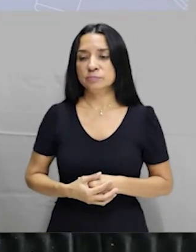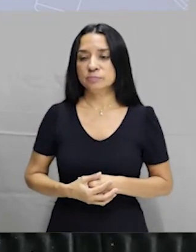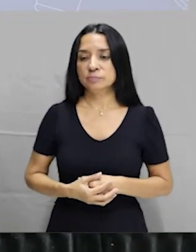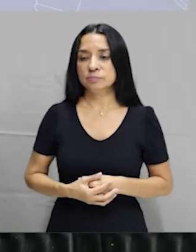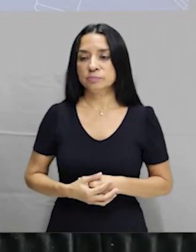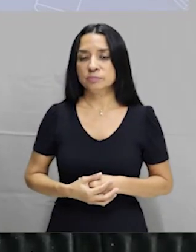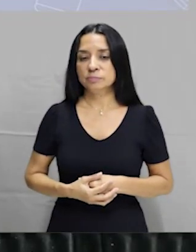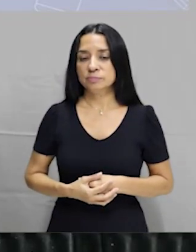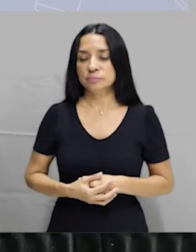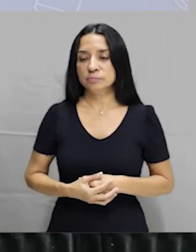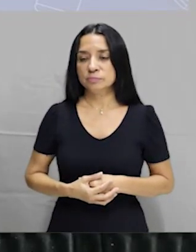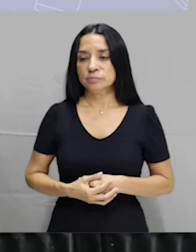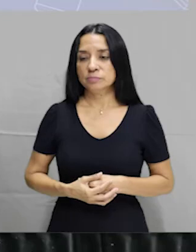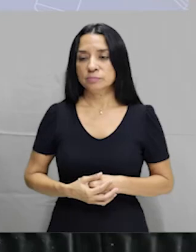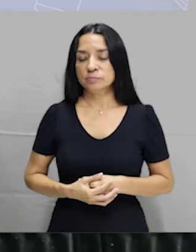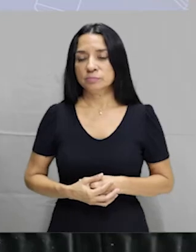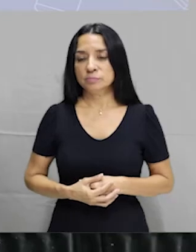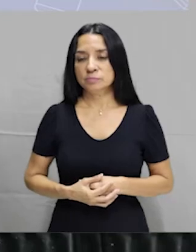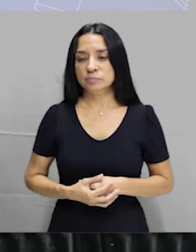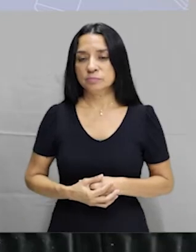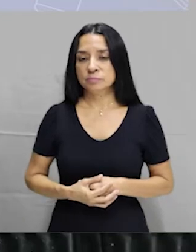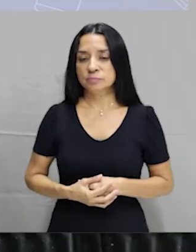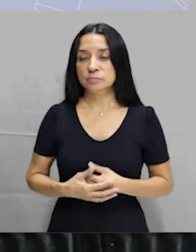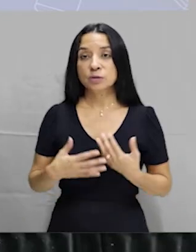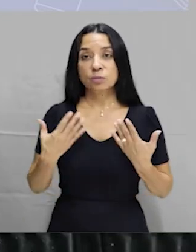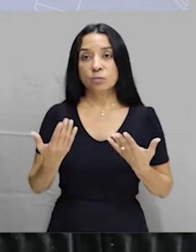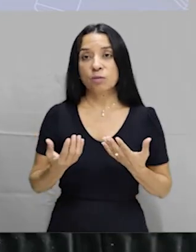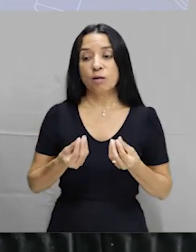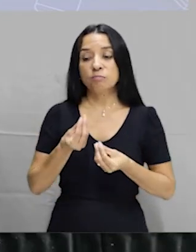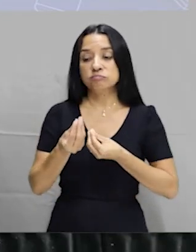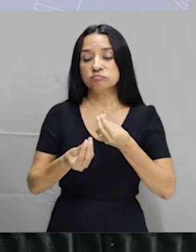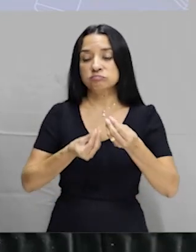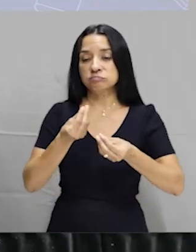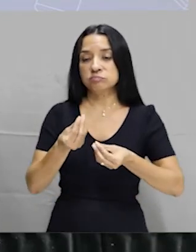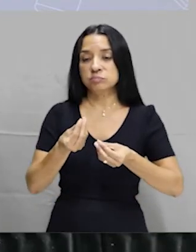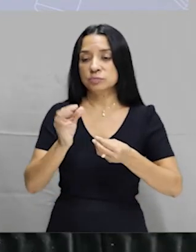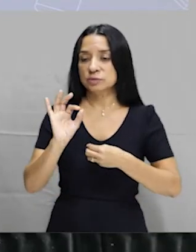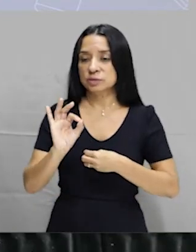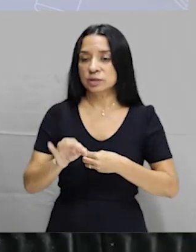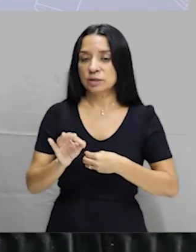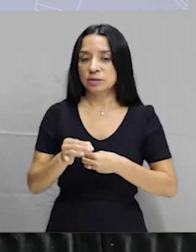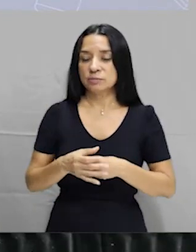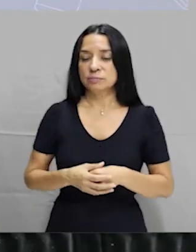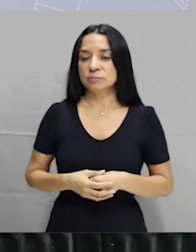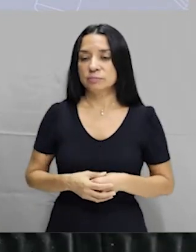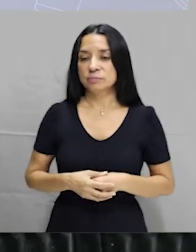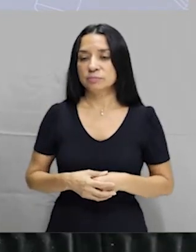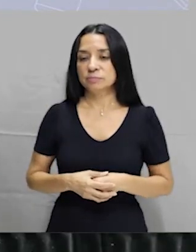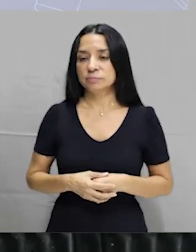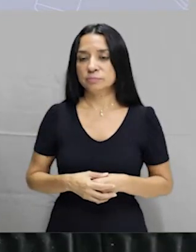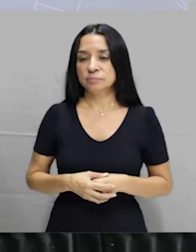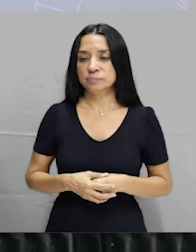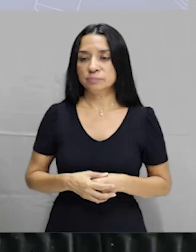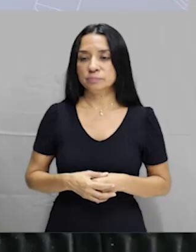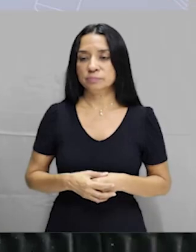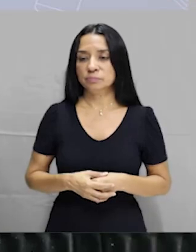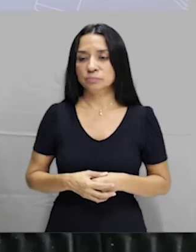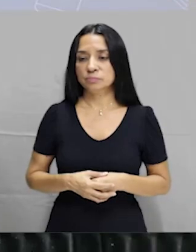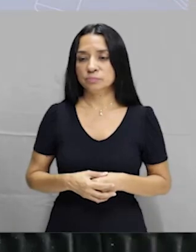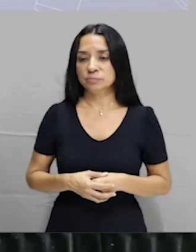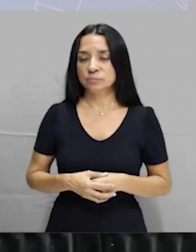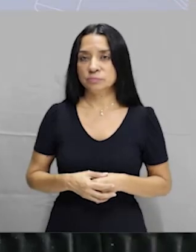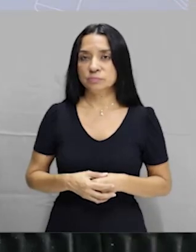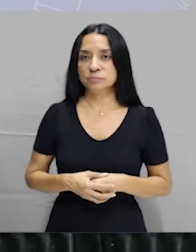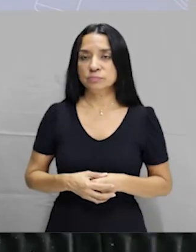pueblo muito tranquilo. Qual seria a forma correta? Vosotros vivem em um